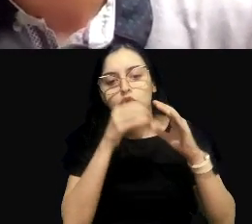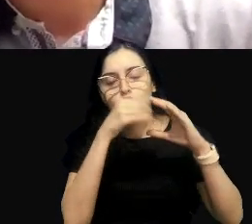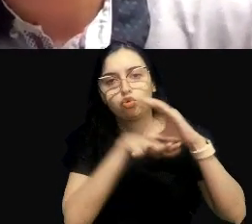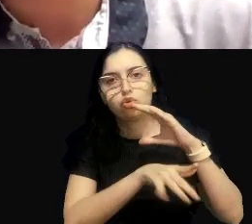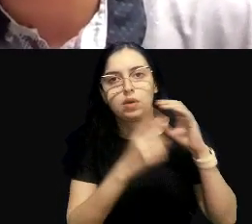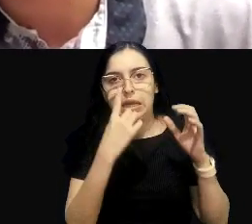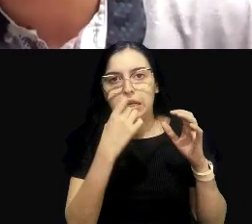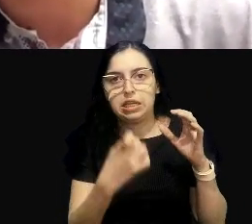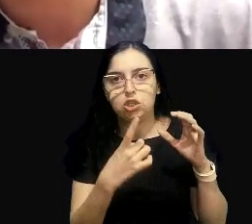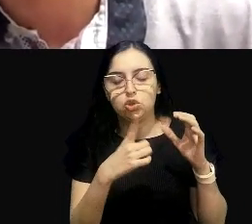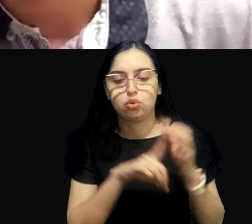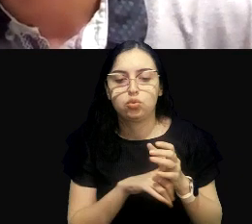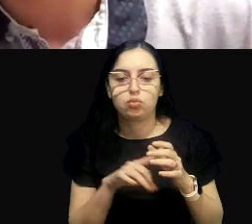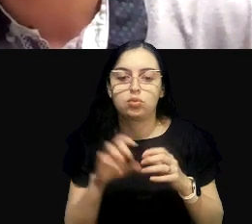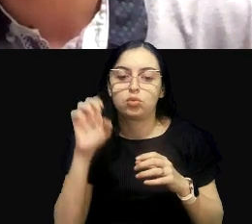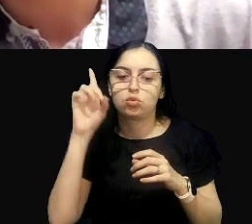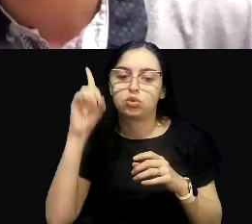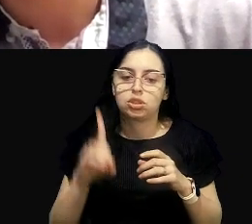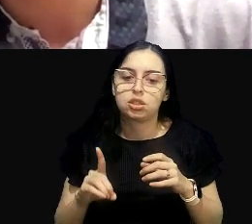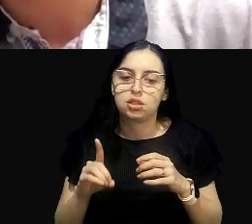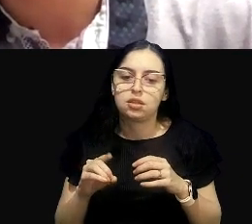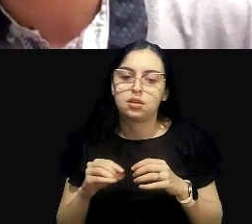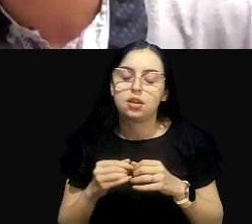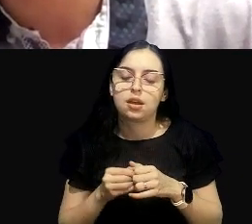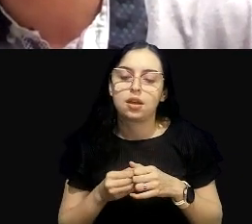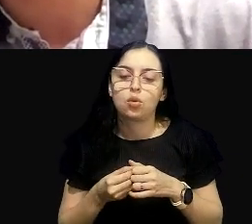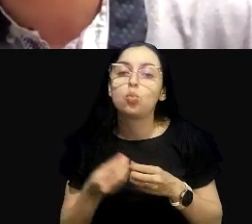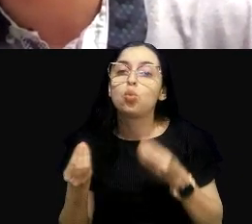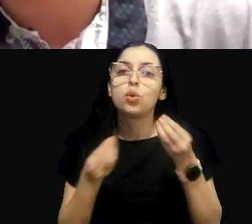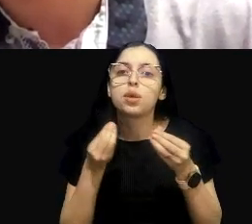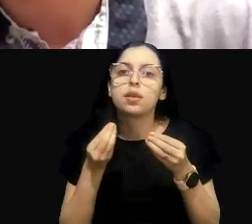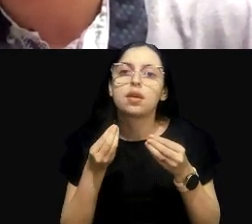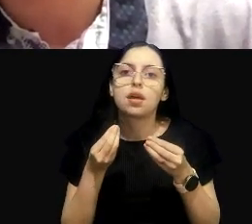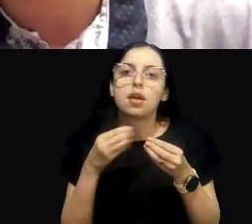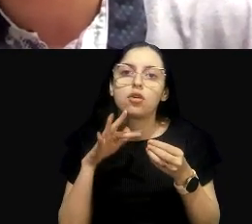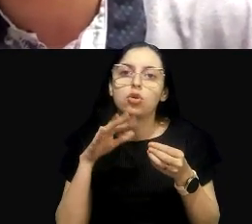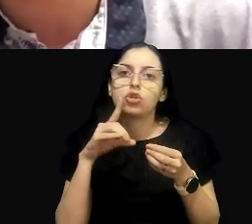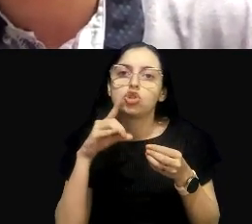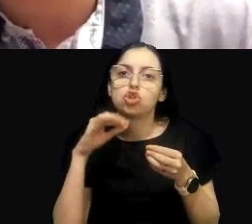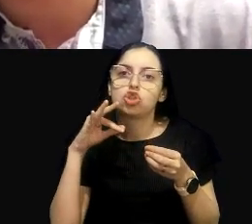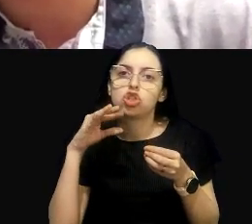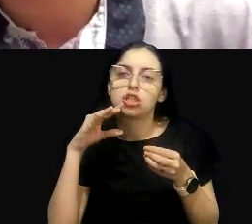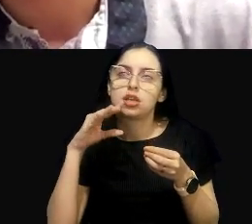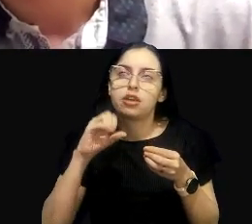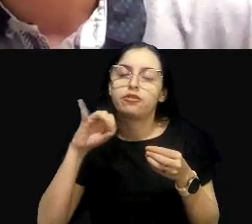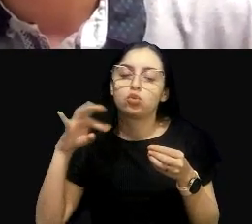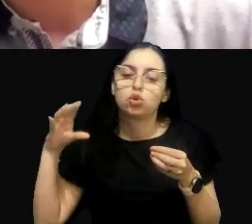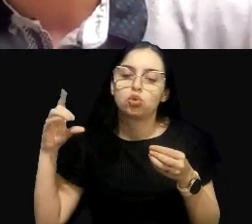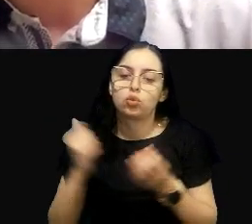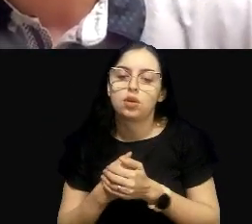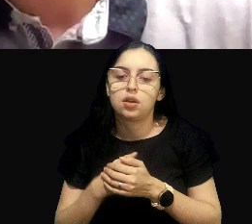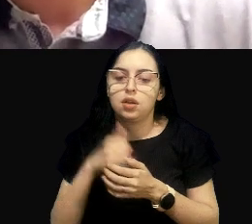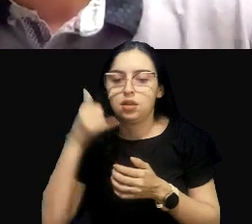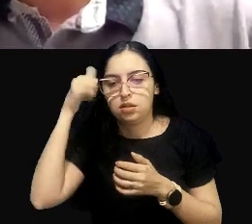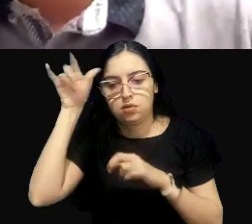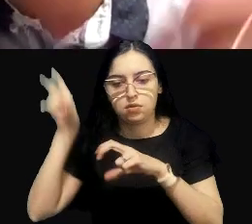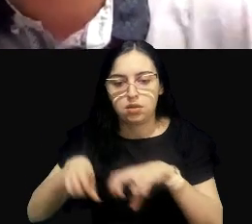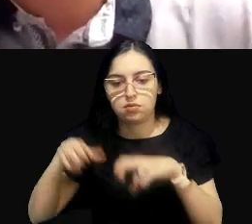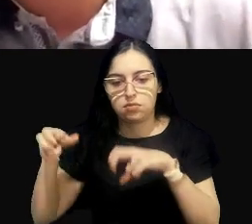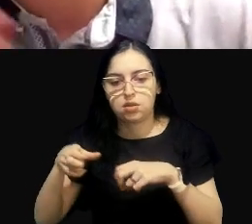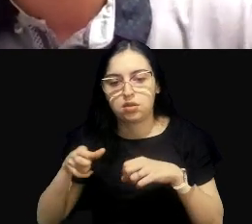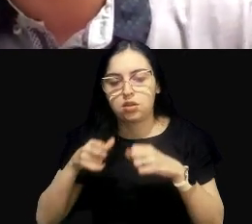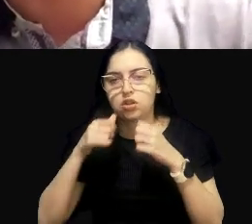E a imagem da direita reflete o que seria essa fonte difusa. Então, um terreno agrícola com essa